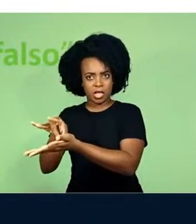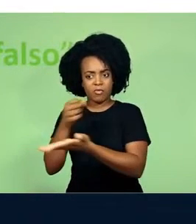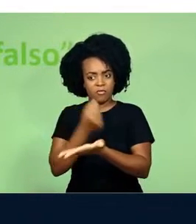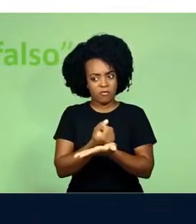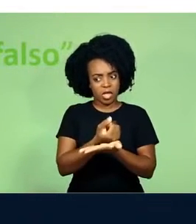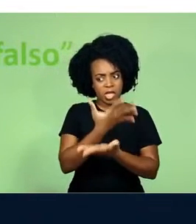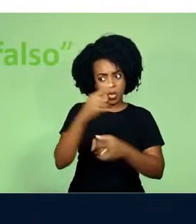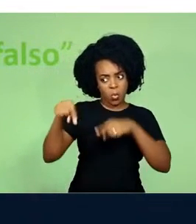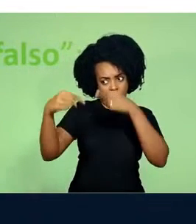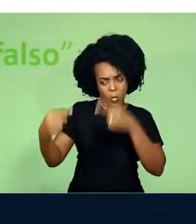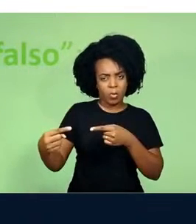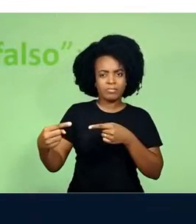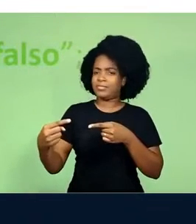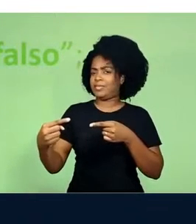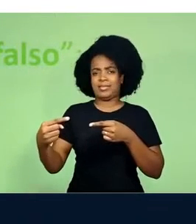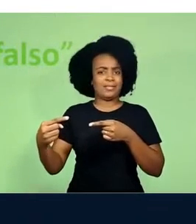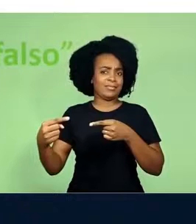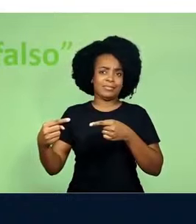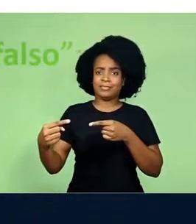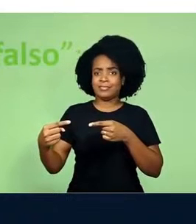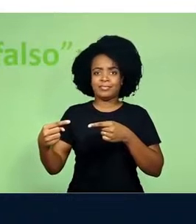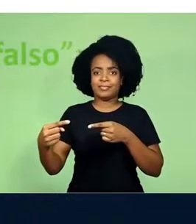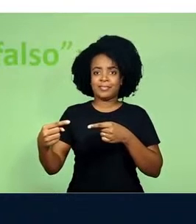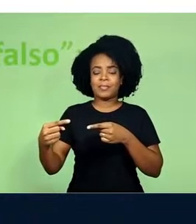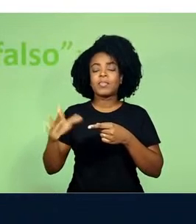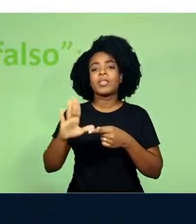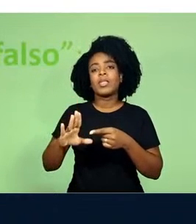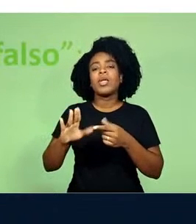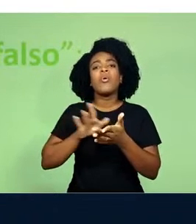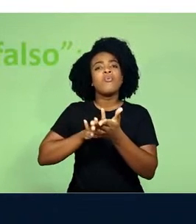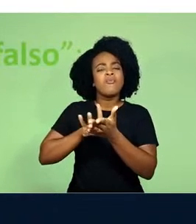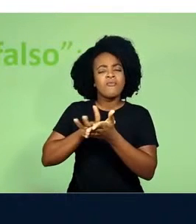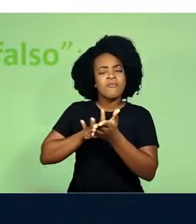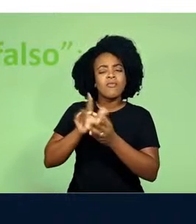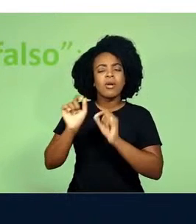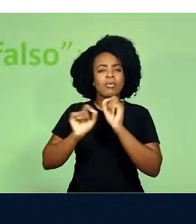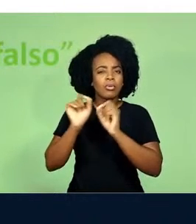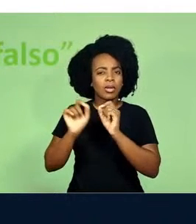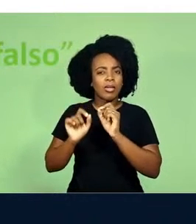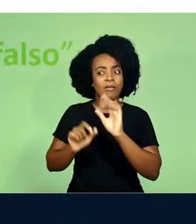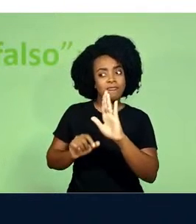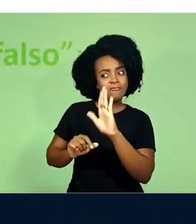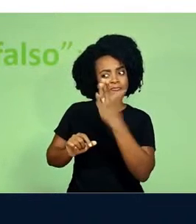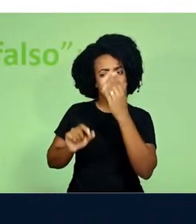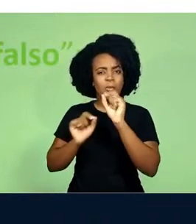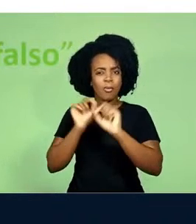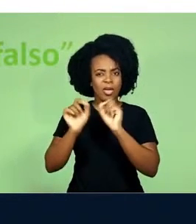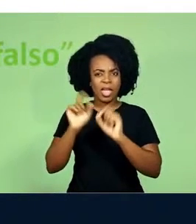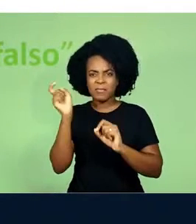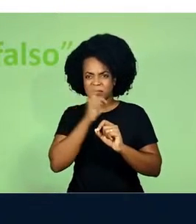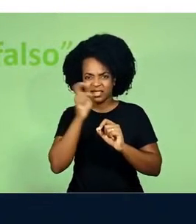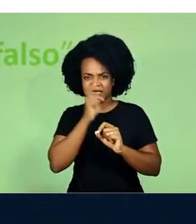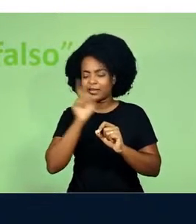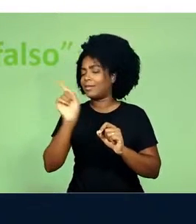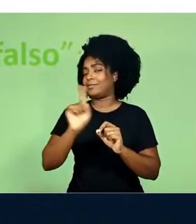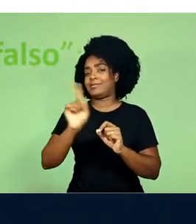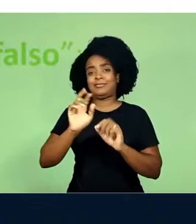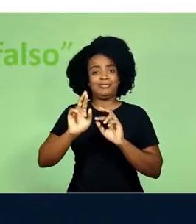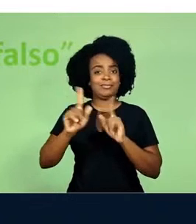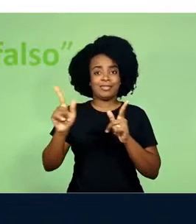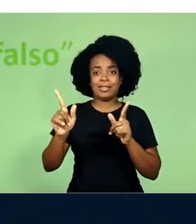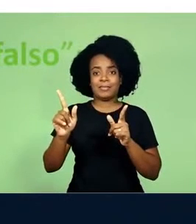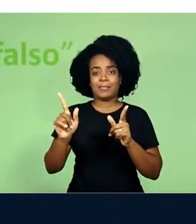O falso não se caracteriza por ser mentira. O falso se